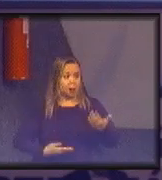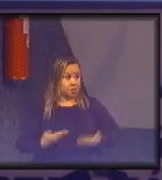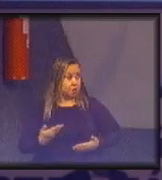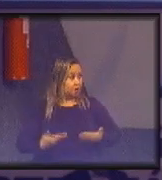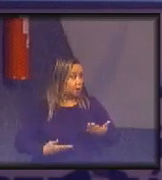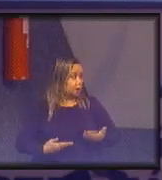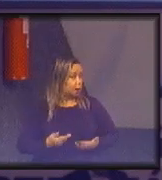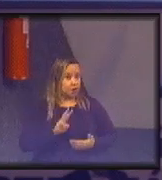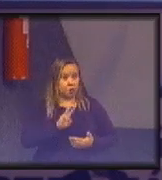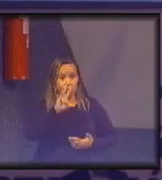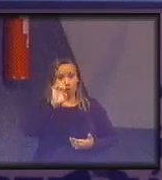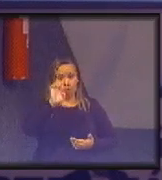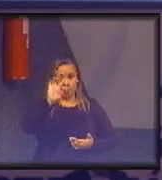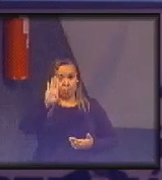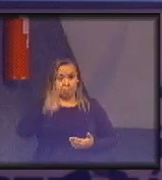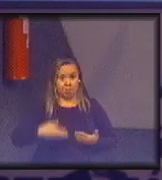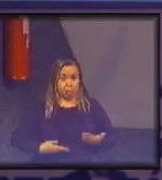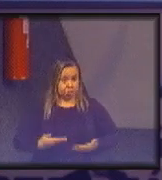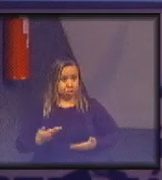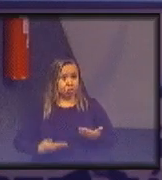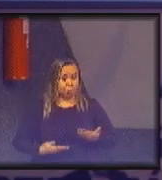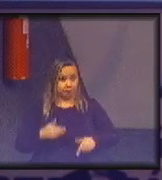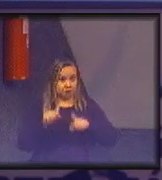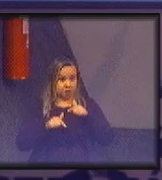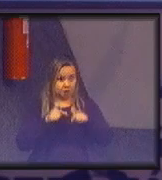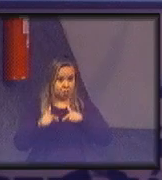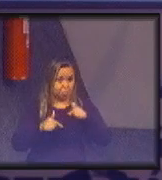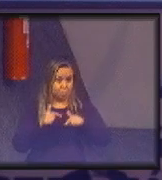quem falou? fala alto